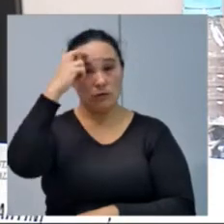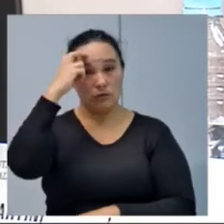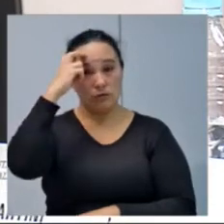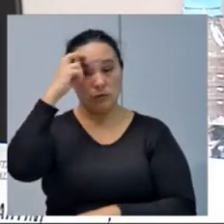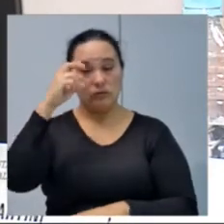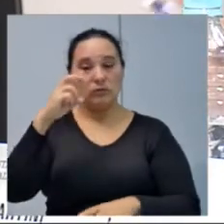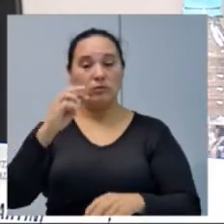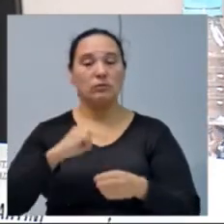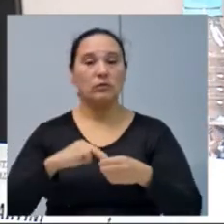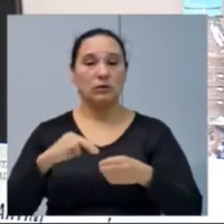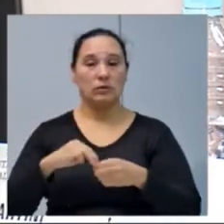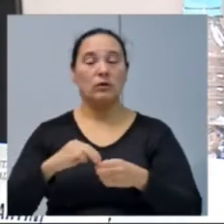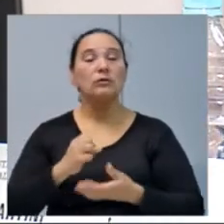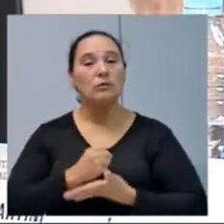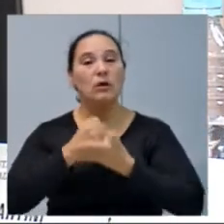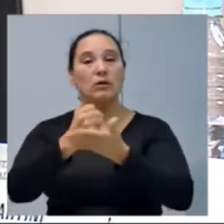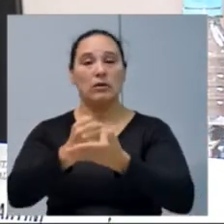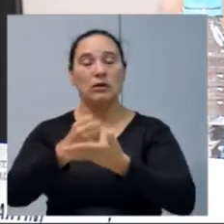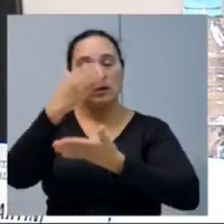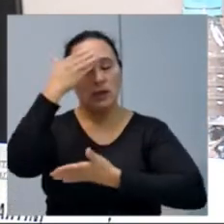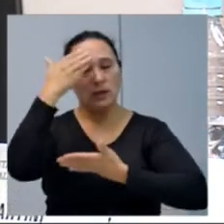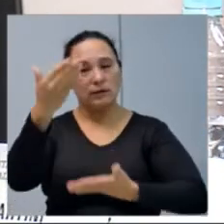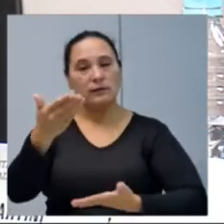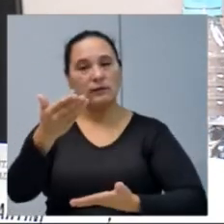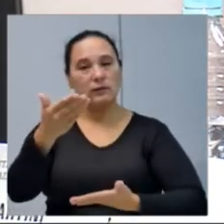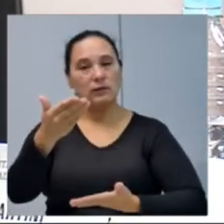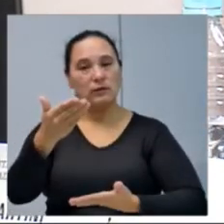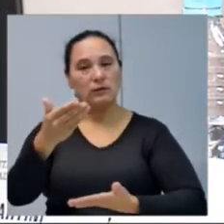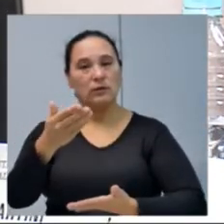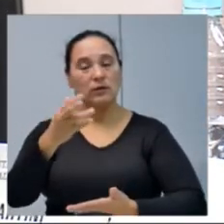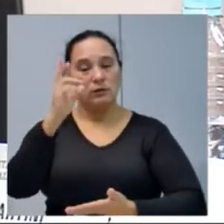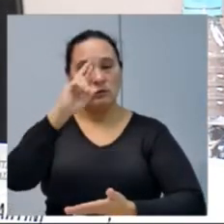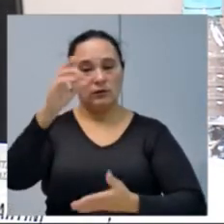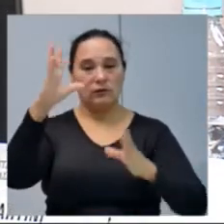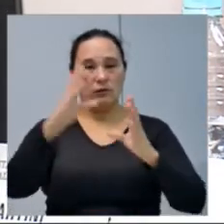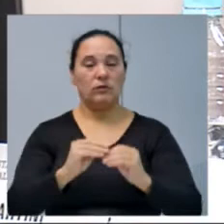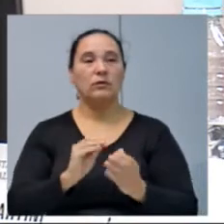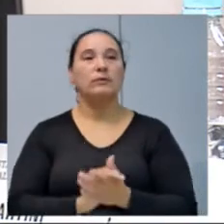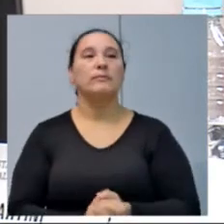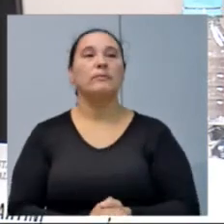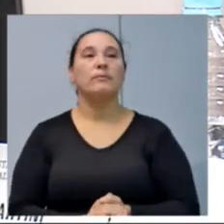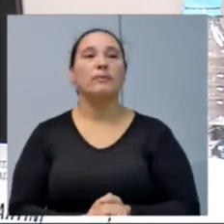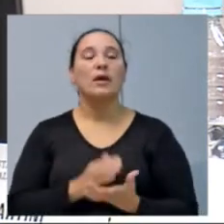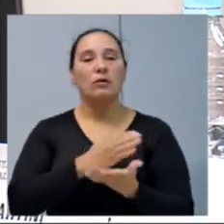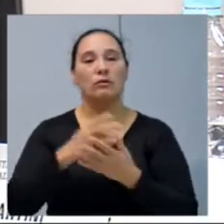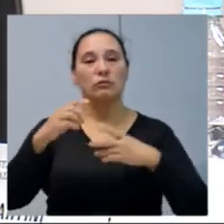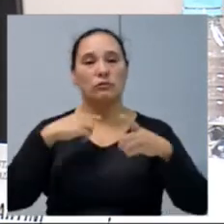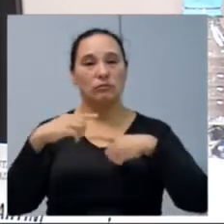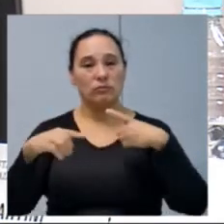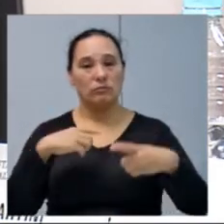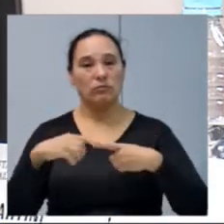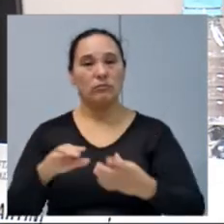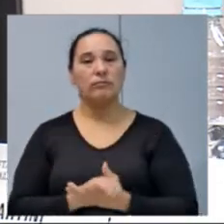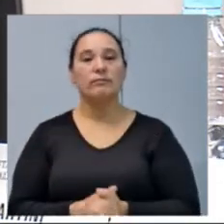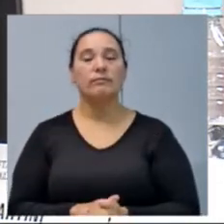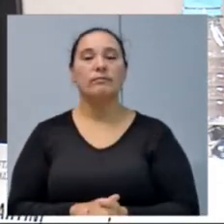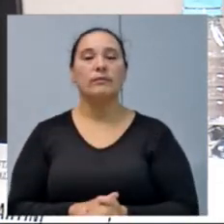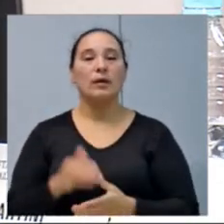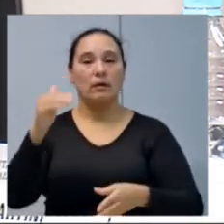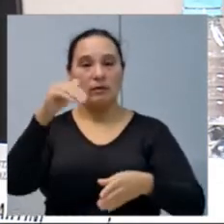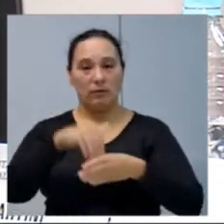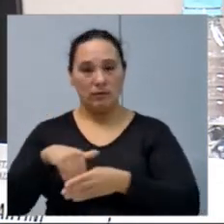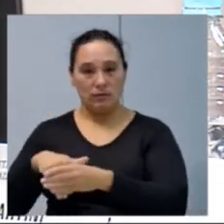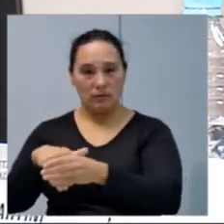município. Então, tenho nosso apoio e agradecer a presença dos senhores nessa noite. Continua a discussão. Em